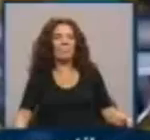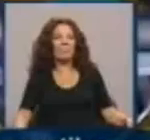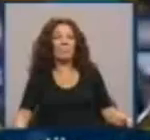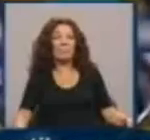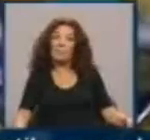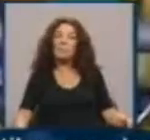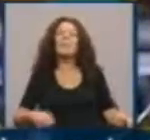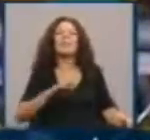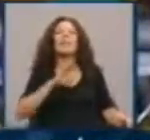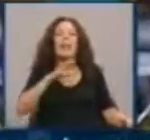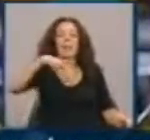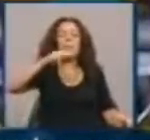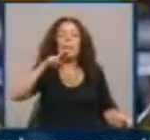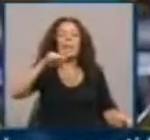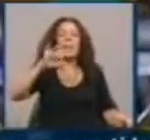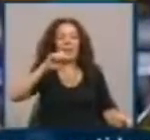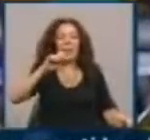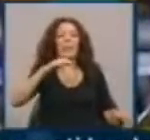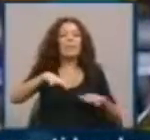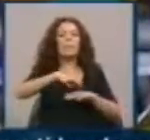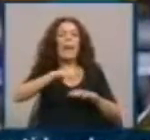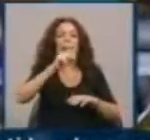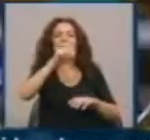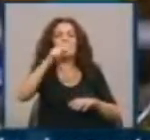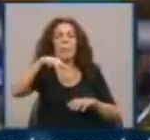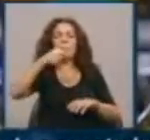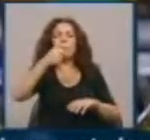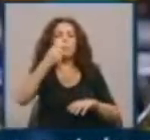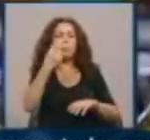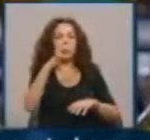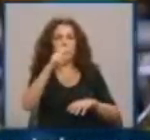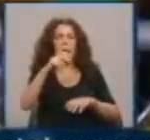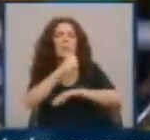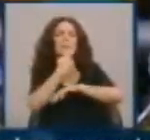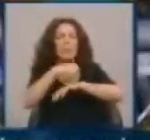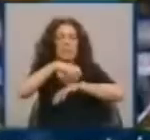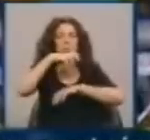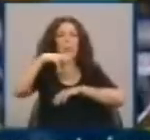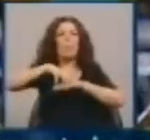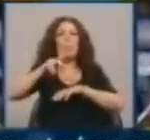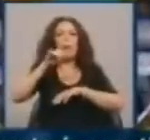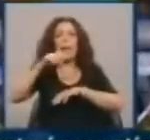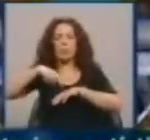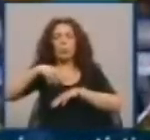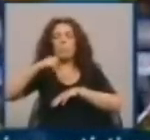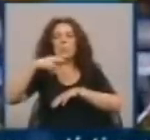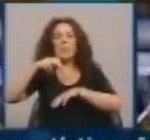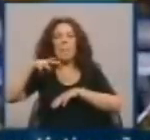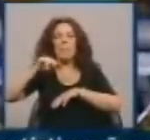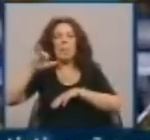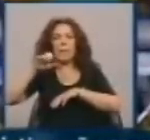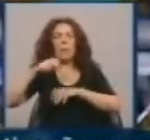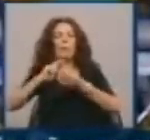Em Manique do Intendente, no Conselho da Azambuja, a fachada da Igreja e do Palácio inacabado de Pina Manique precisam de obras